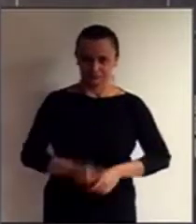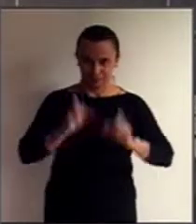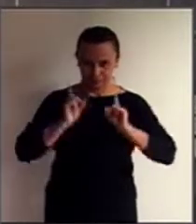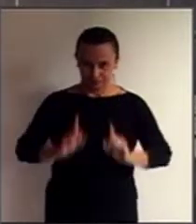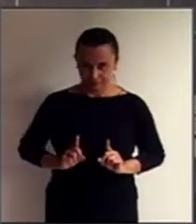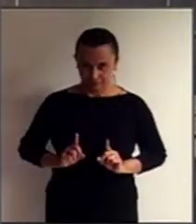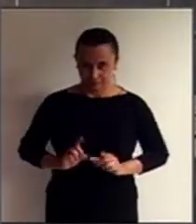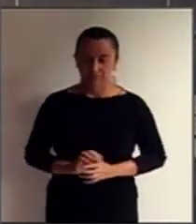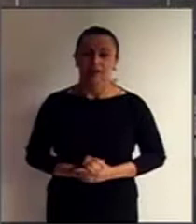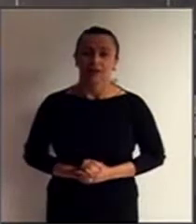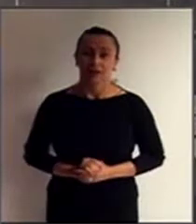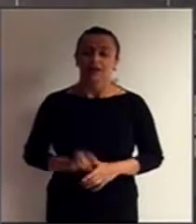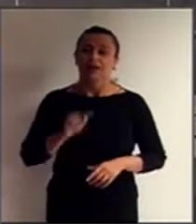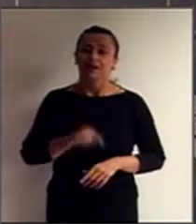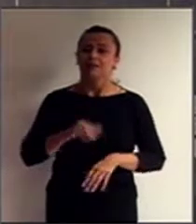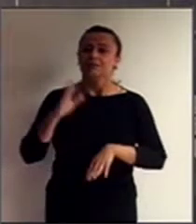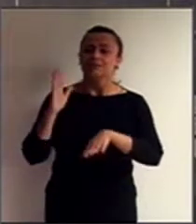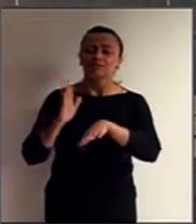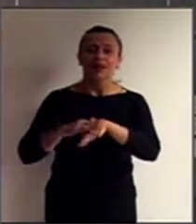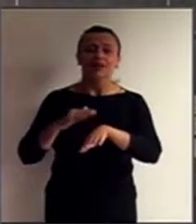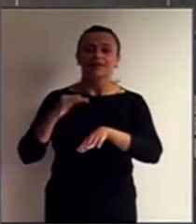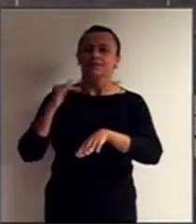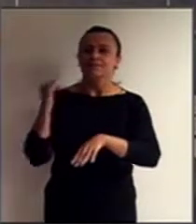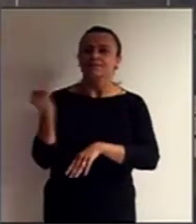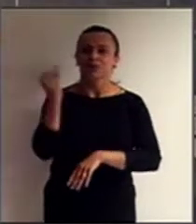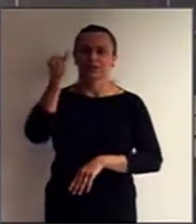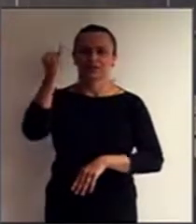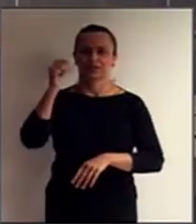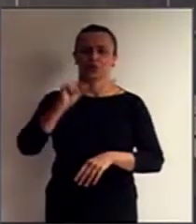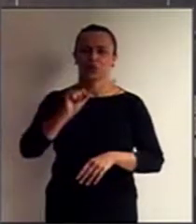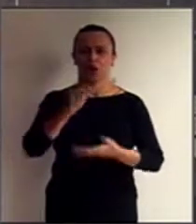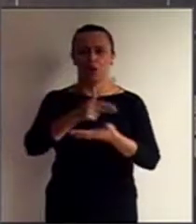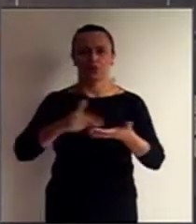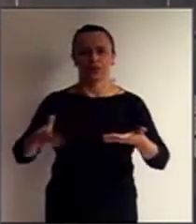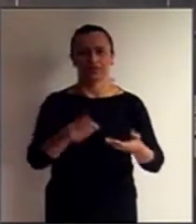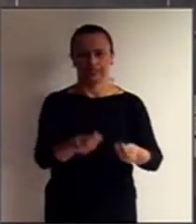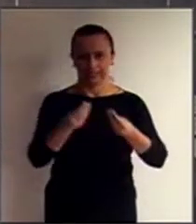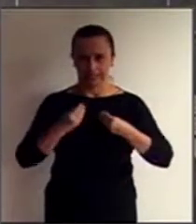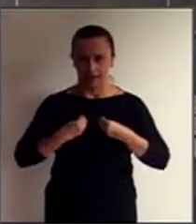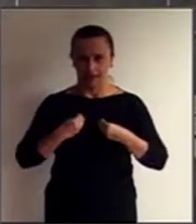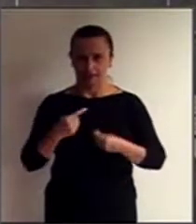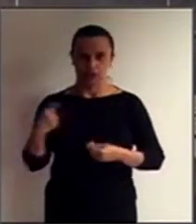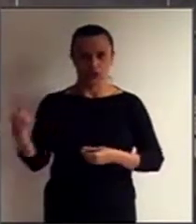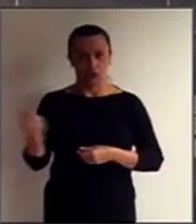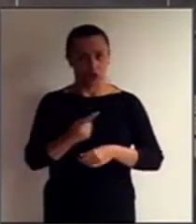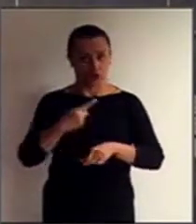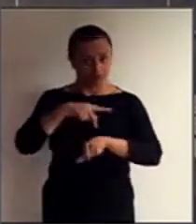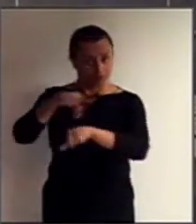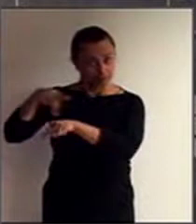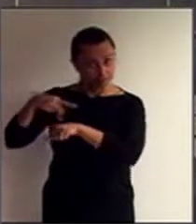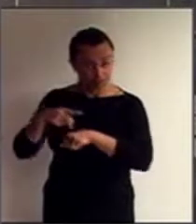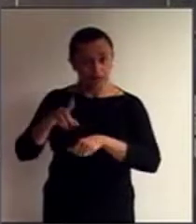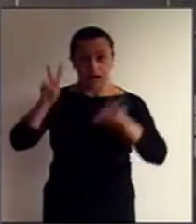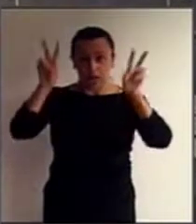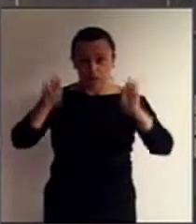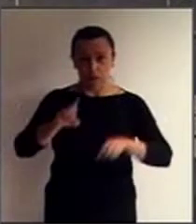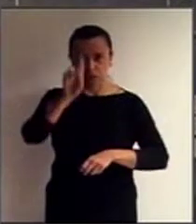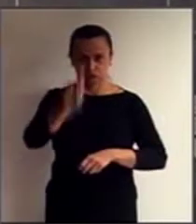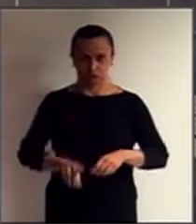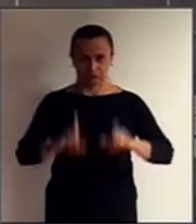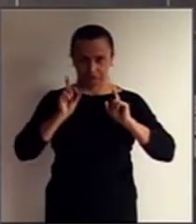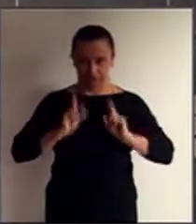Essa é a grande alteração trazida pela Convenção Internacional sobre os Direitos da Pessoa com Deficiência.